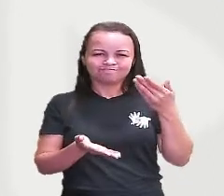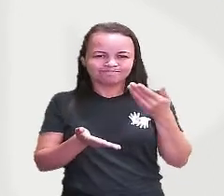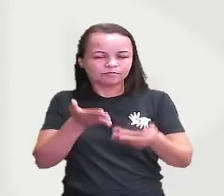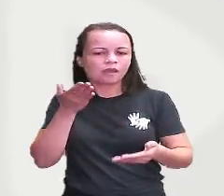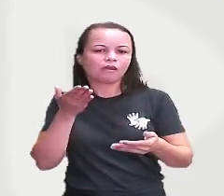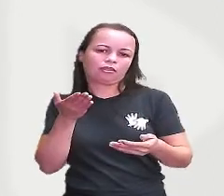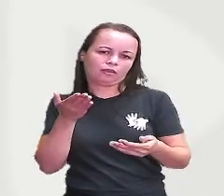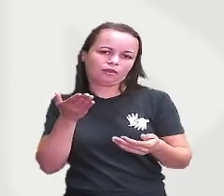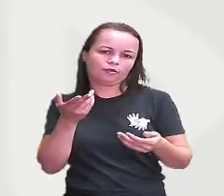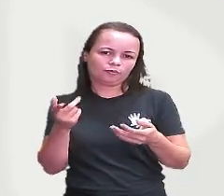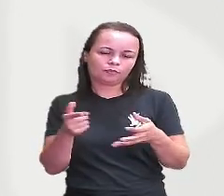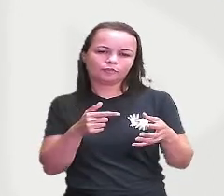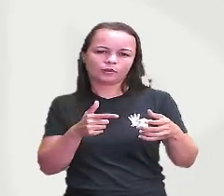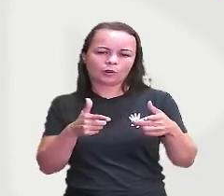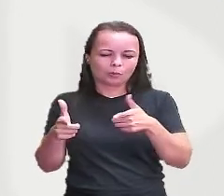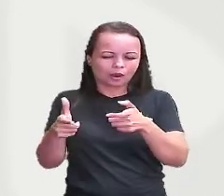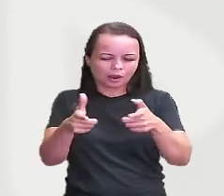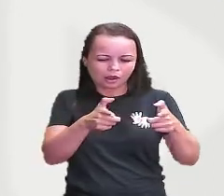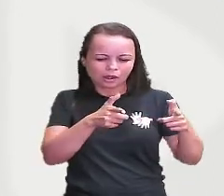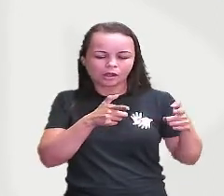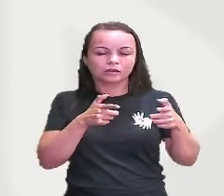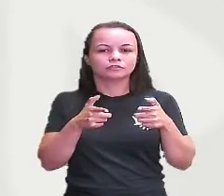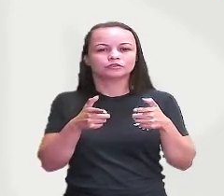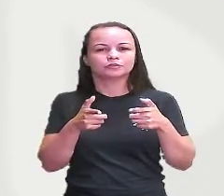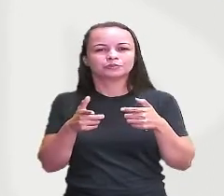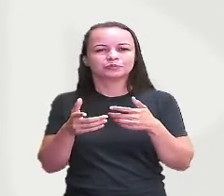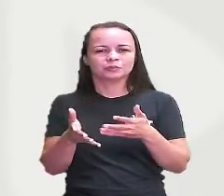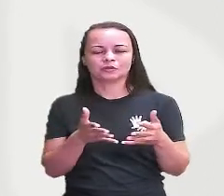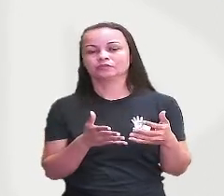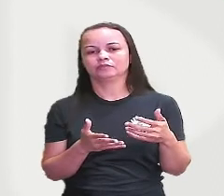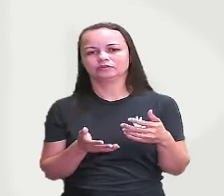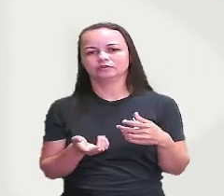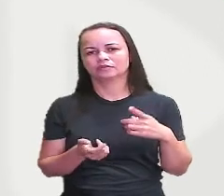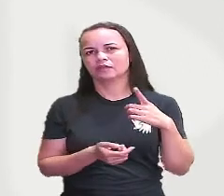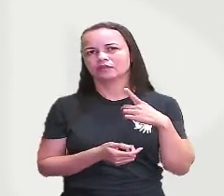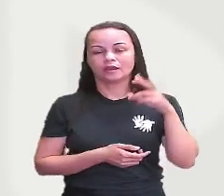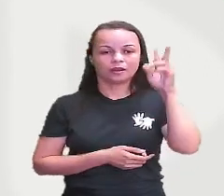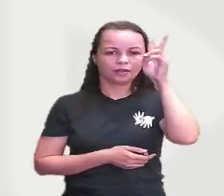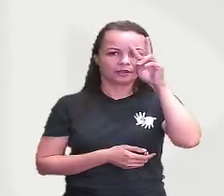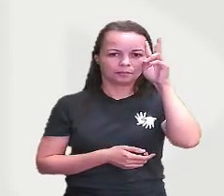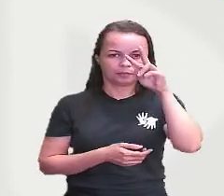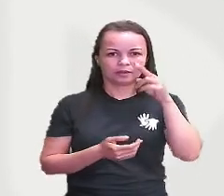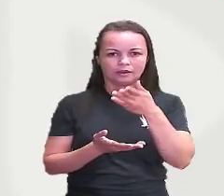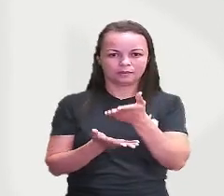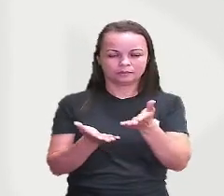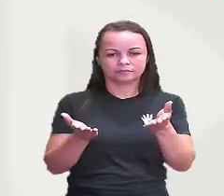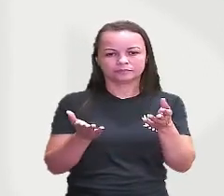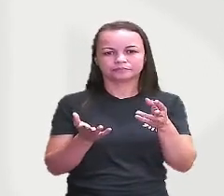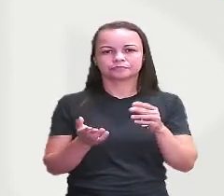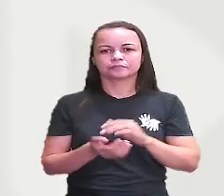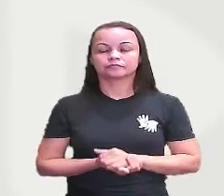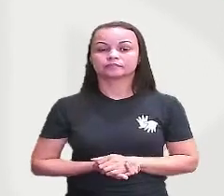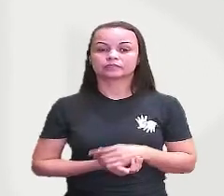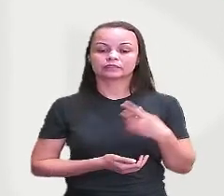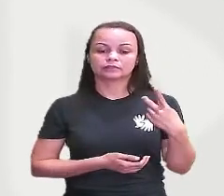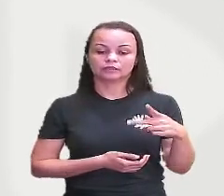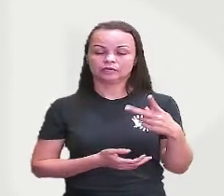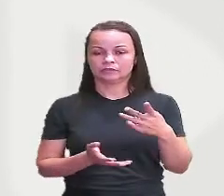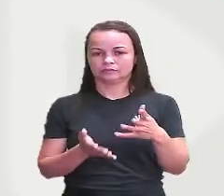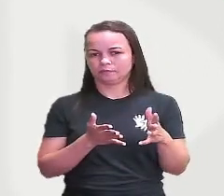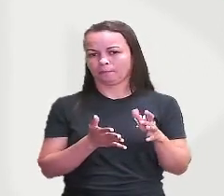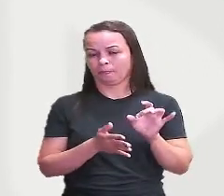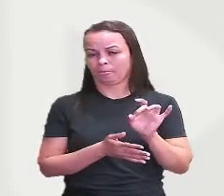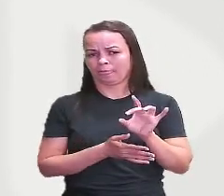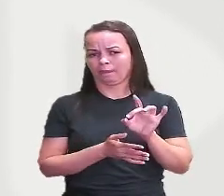derrotado por forças que são vale lembrar pra vocês que ele é derrotado não